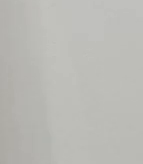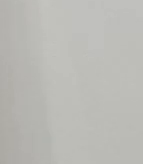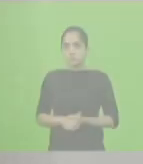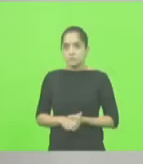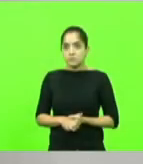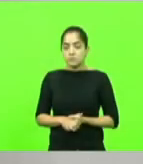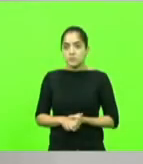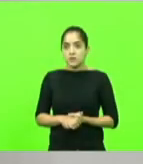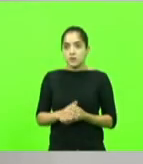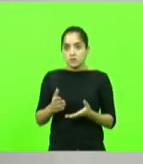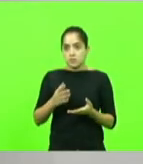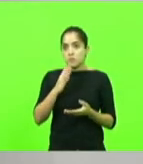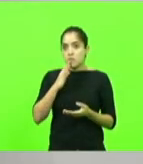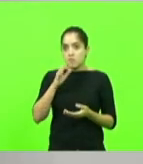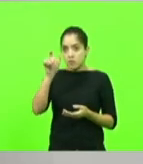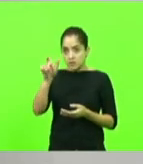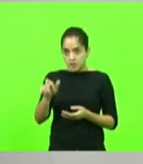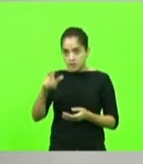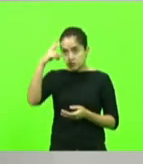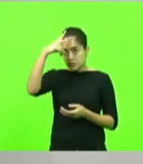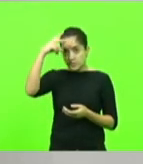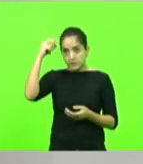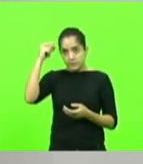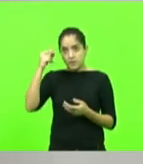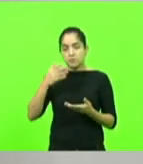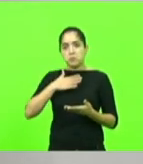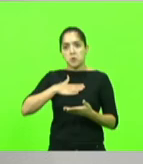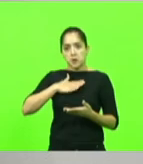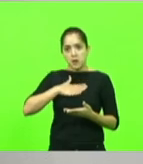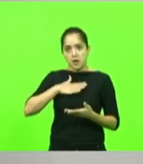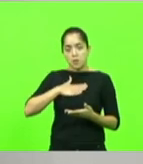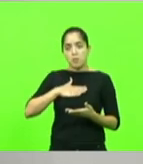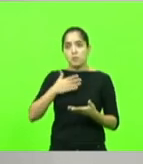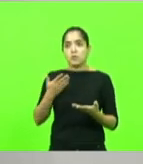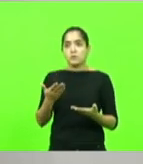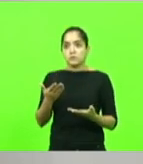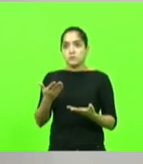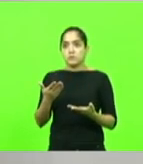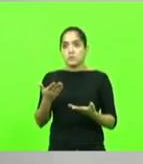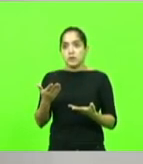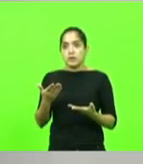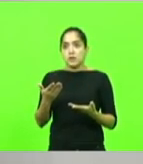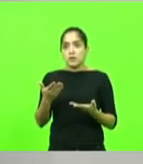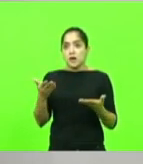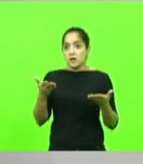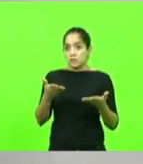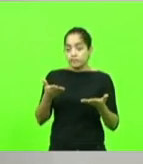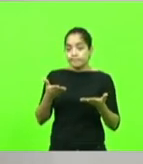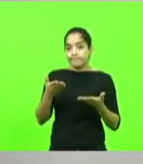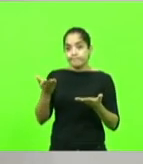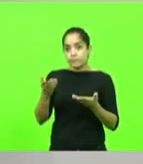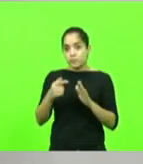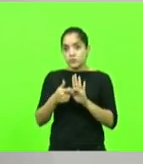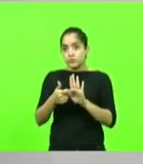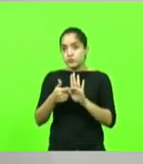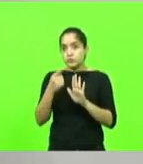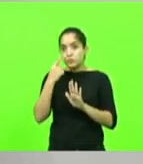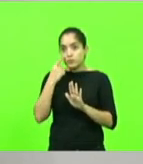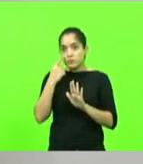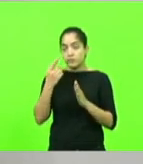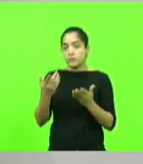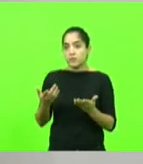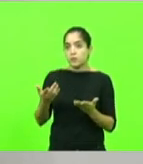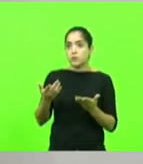Bom, quem conhece o prefeito Douglas sabe que é um homem calmo, tranquilo, e ele acaba chegando nessa situação. Quando a gente diz que